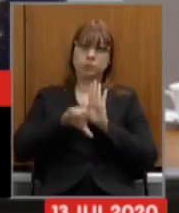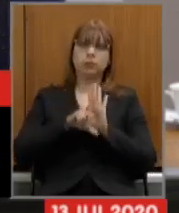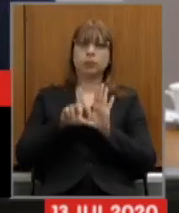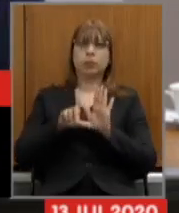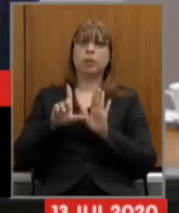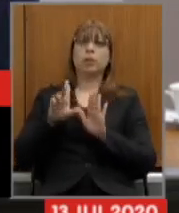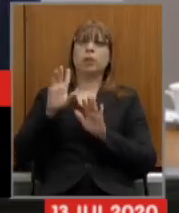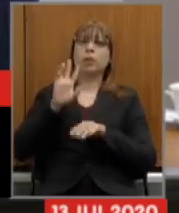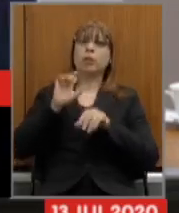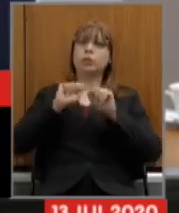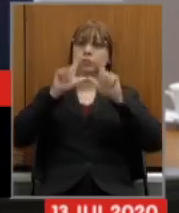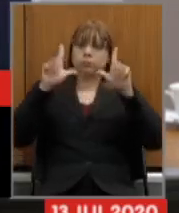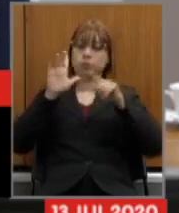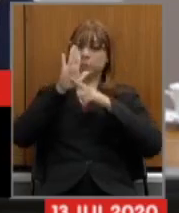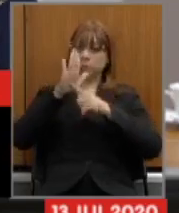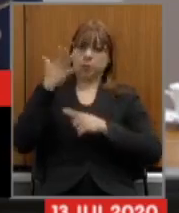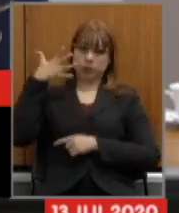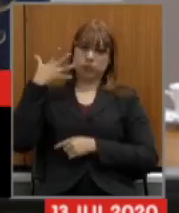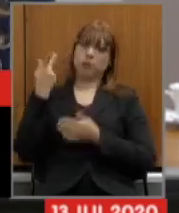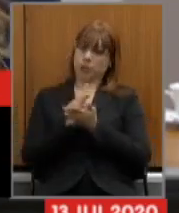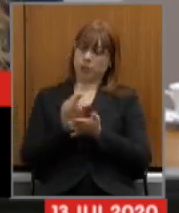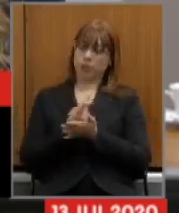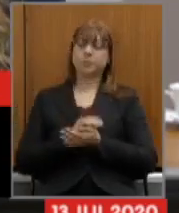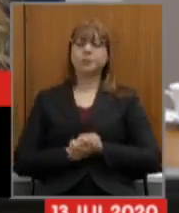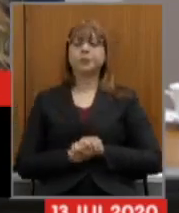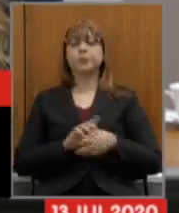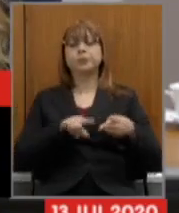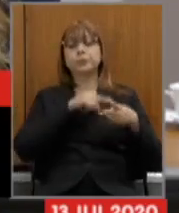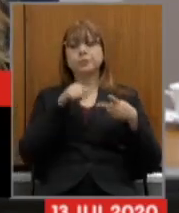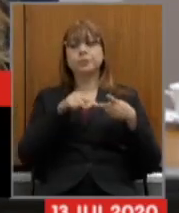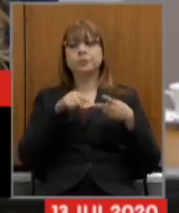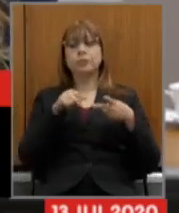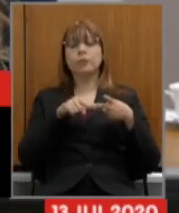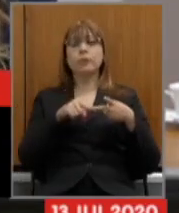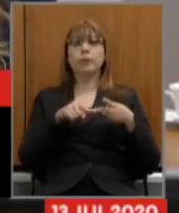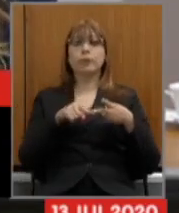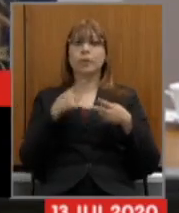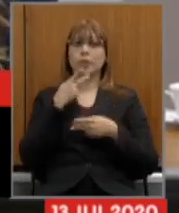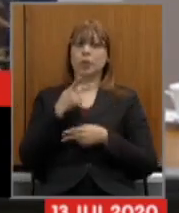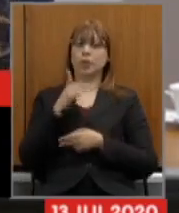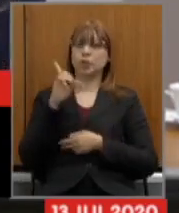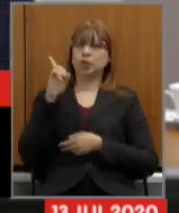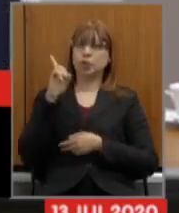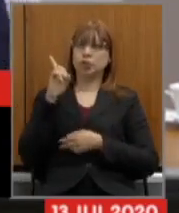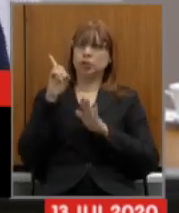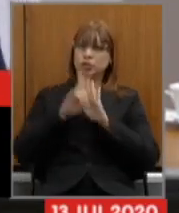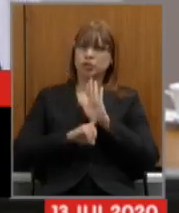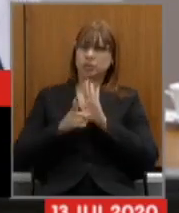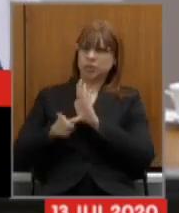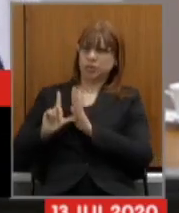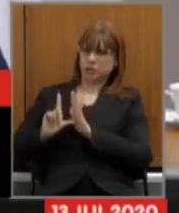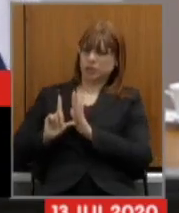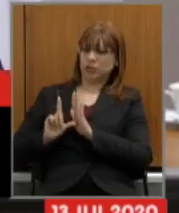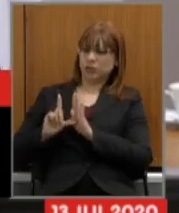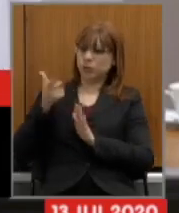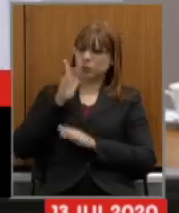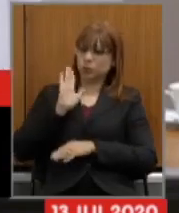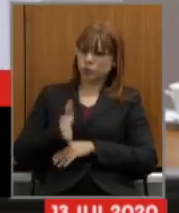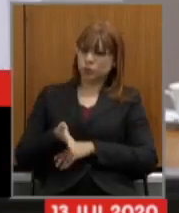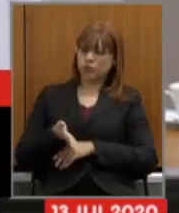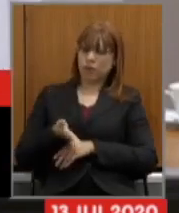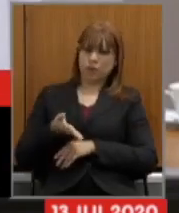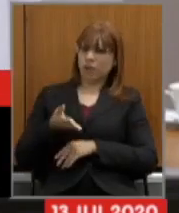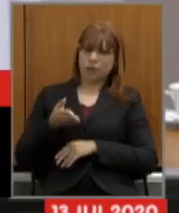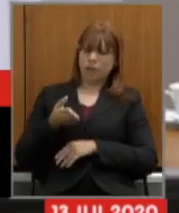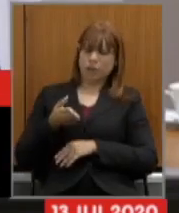errado segundo foi dito que não atinge direitos adquiridos perdoem novamente uma correção